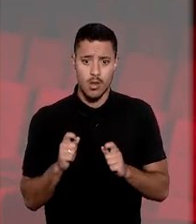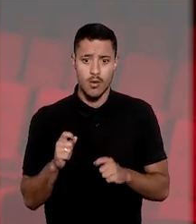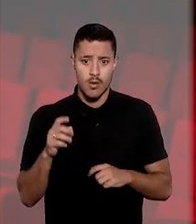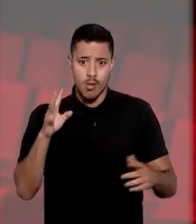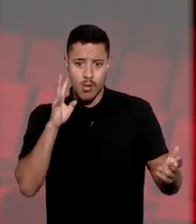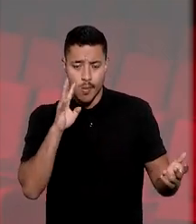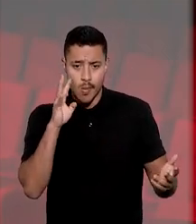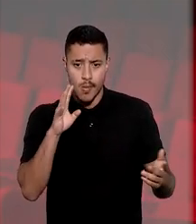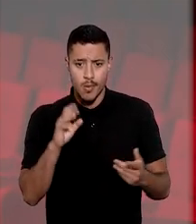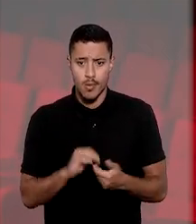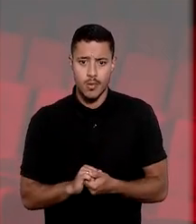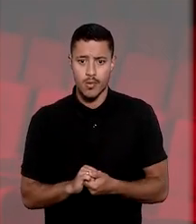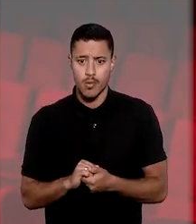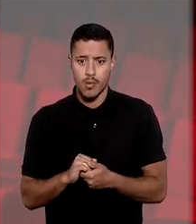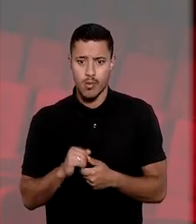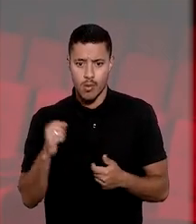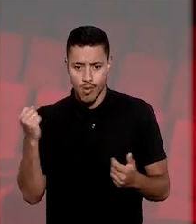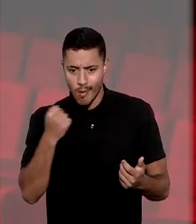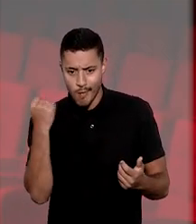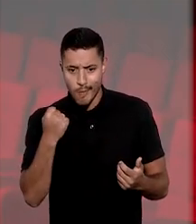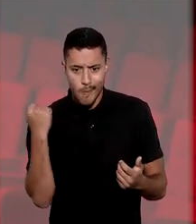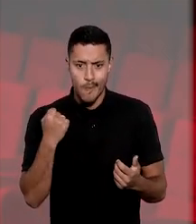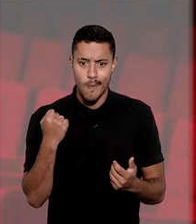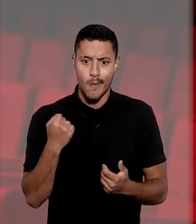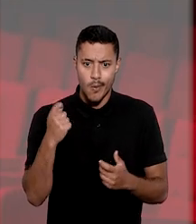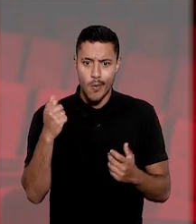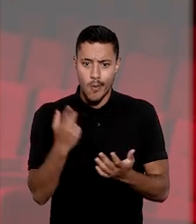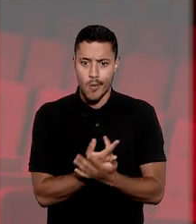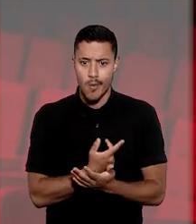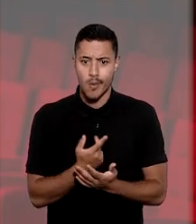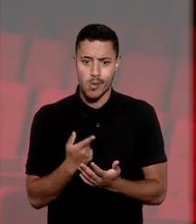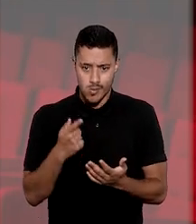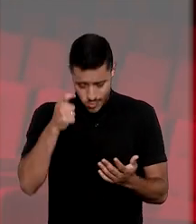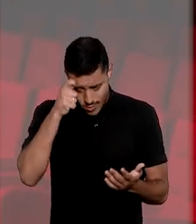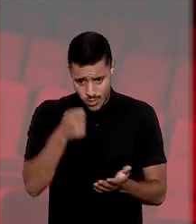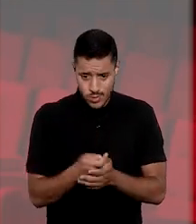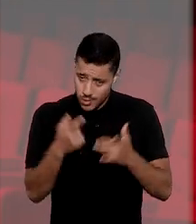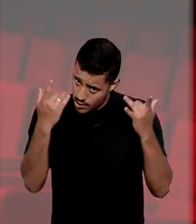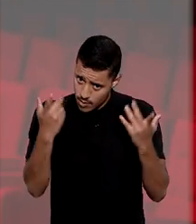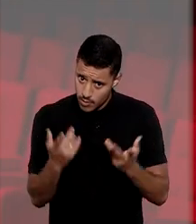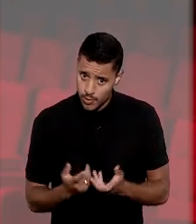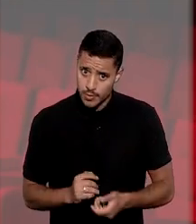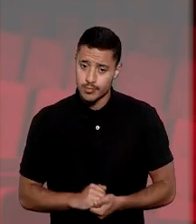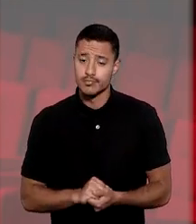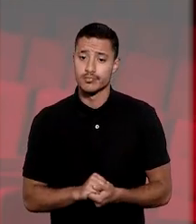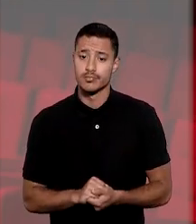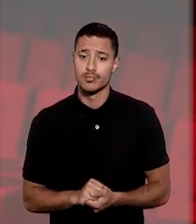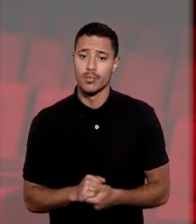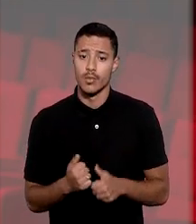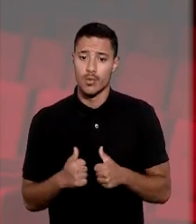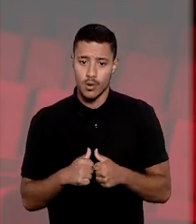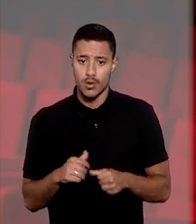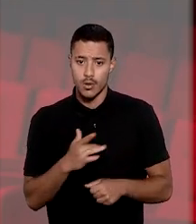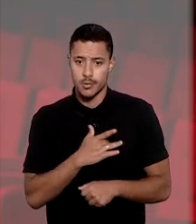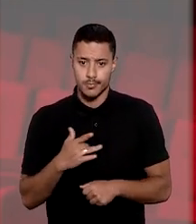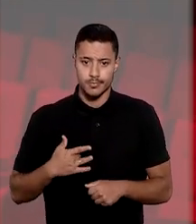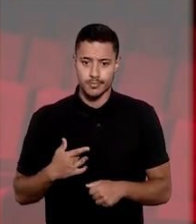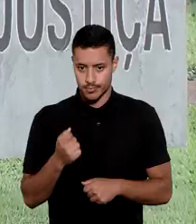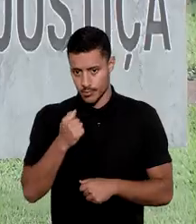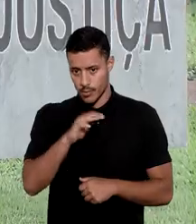legal em razão da gravidade do fato e da necessidade imediata de esclarecimentos devido ao estado de saúde dos